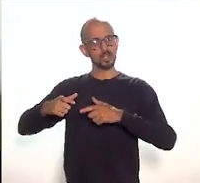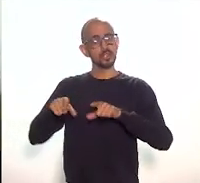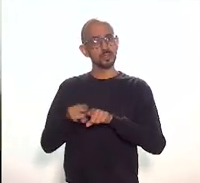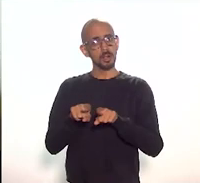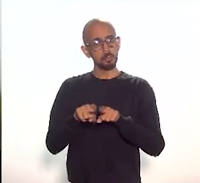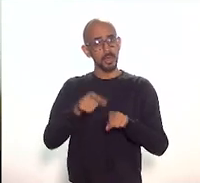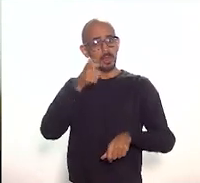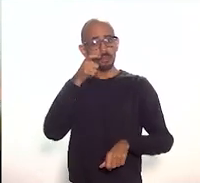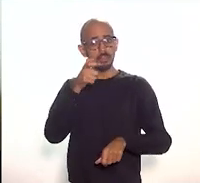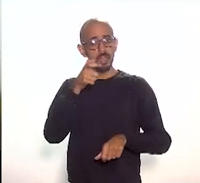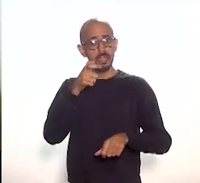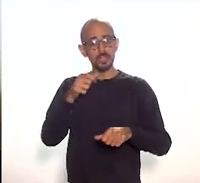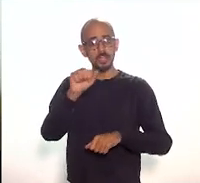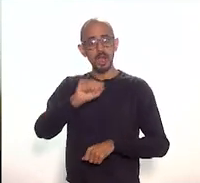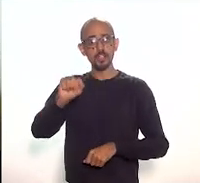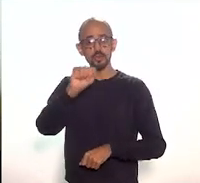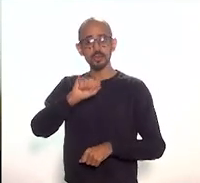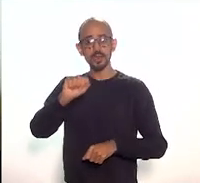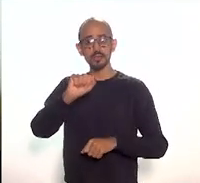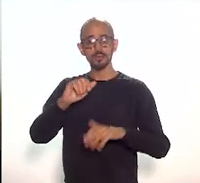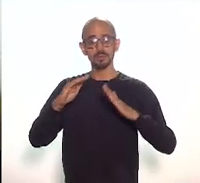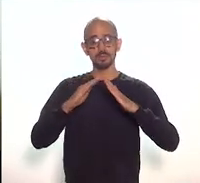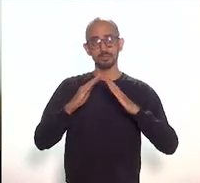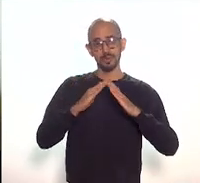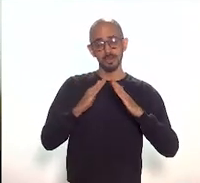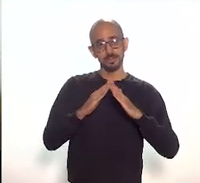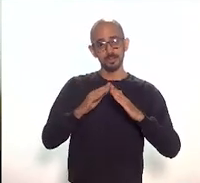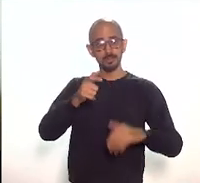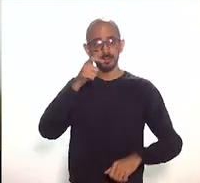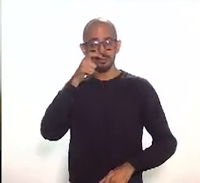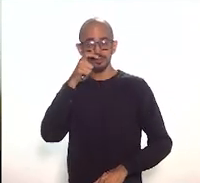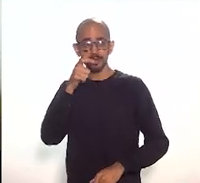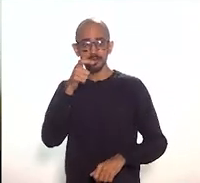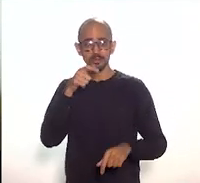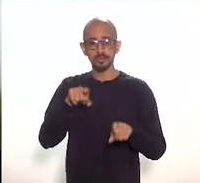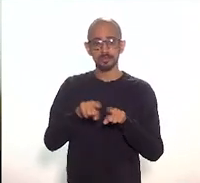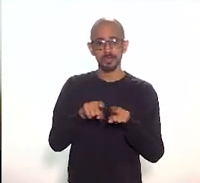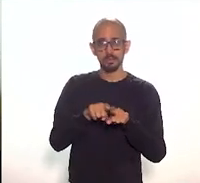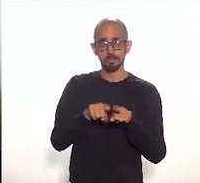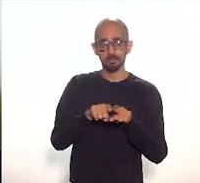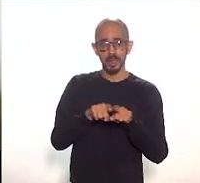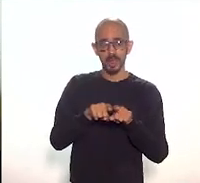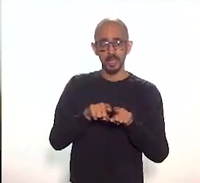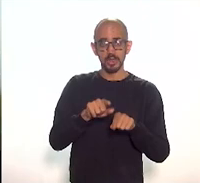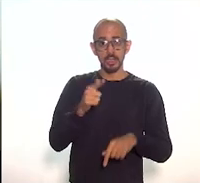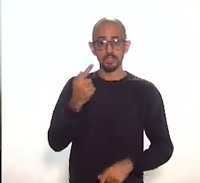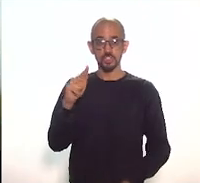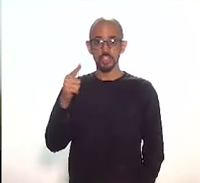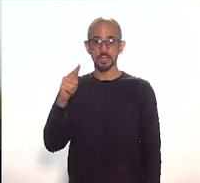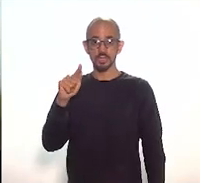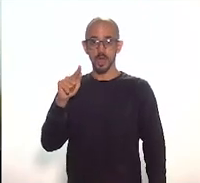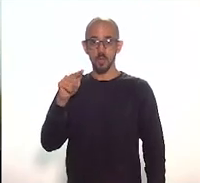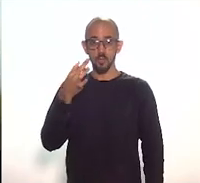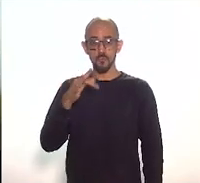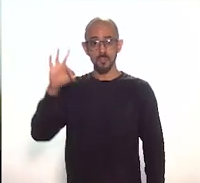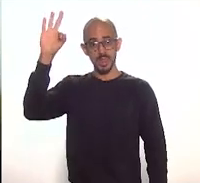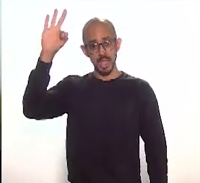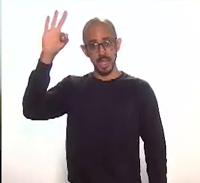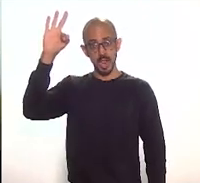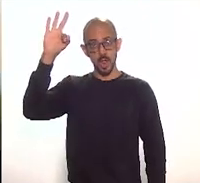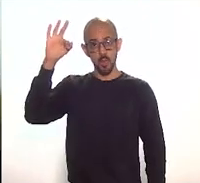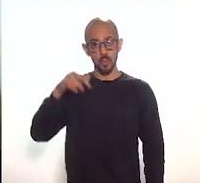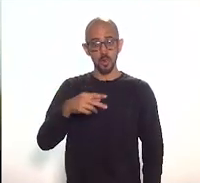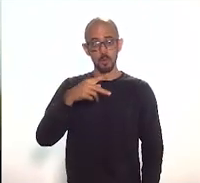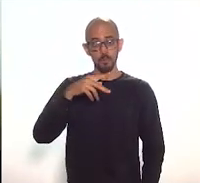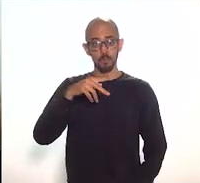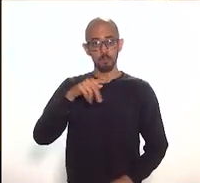é de interesse da gestão federal no Palácio do Catete, que